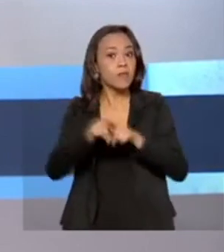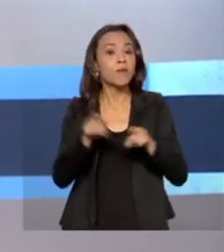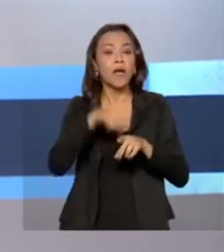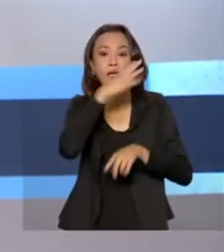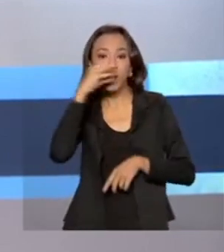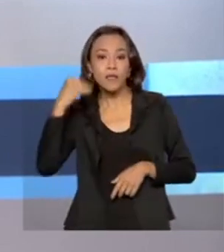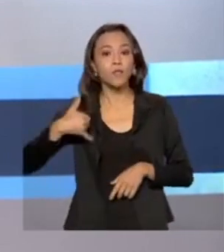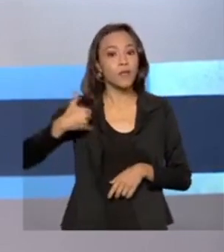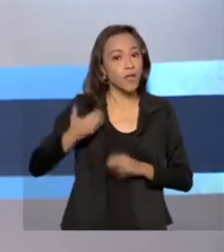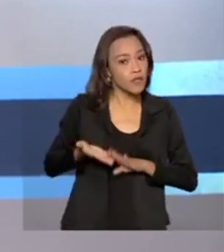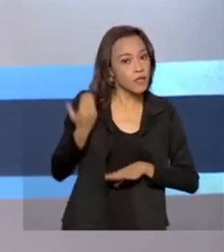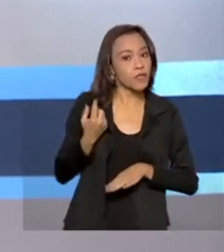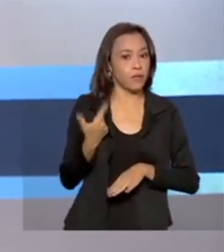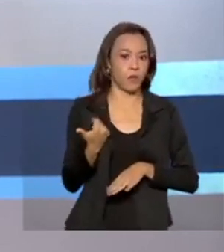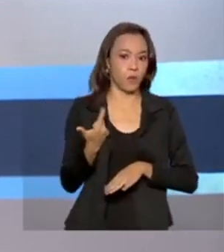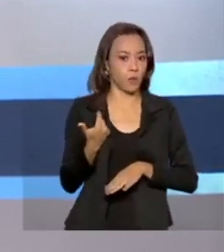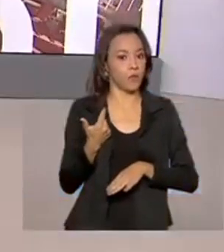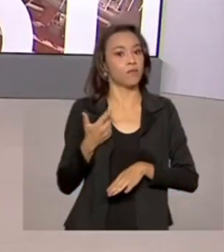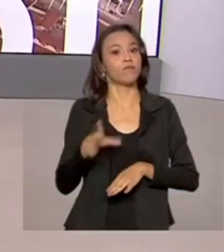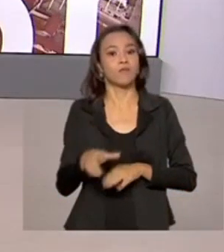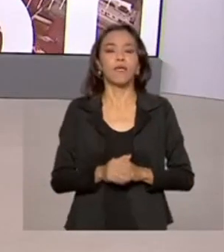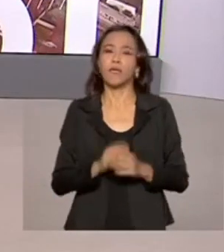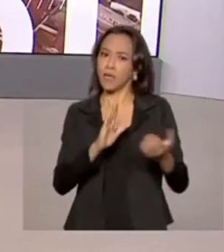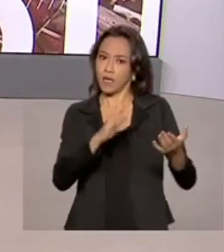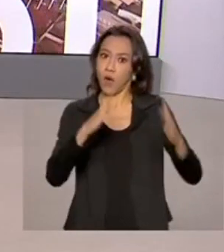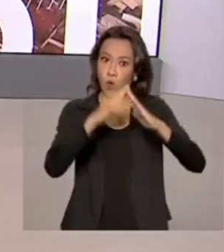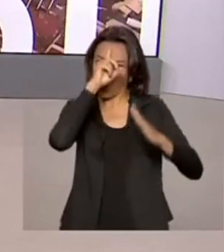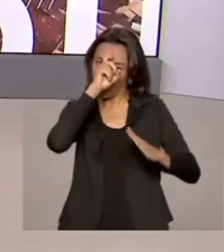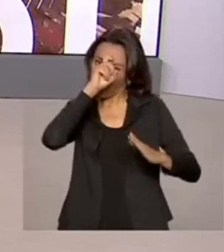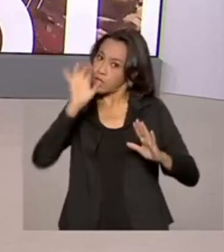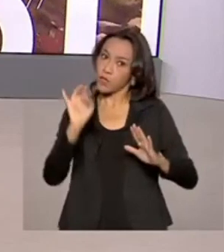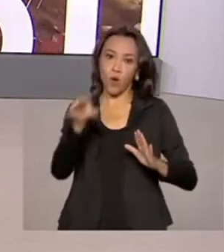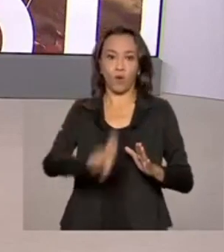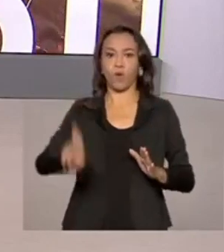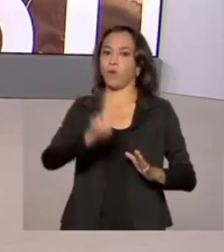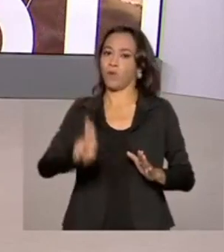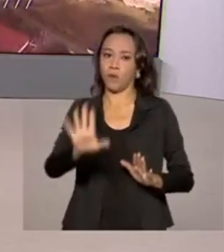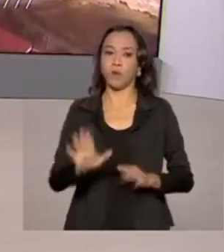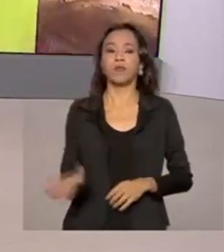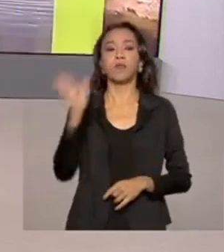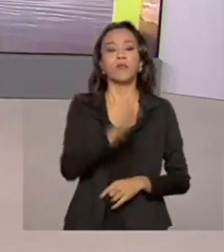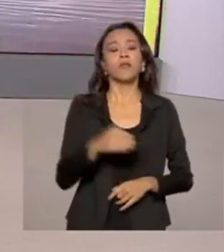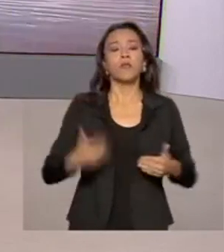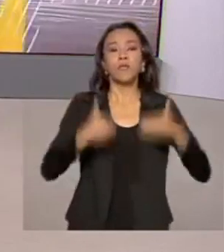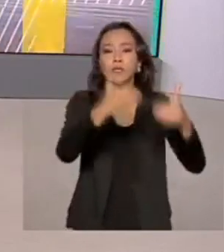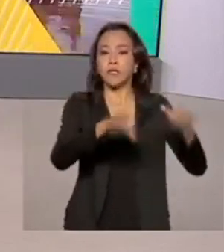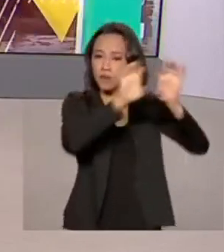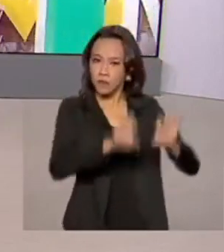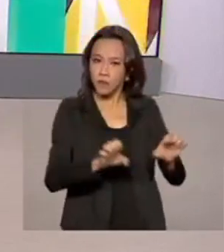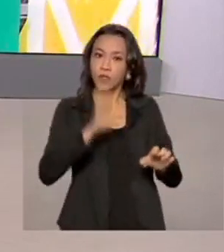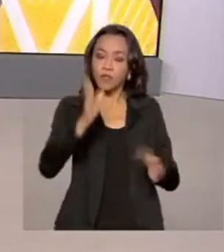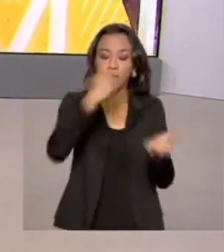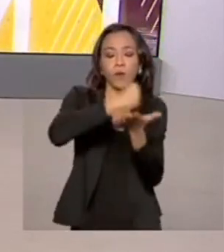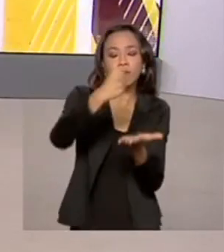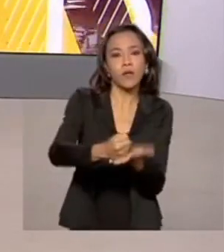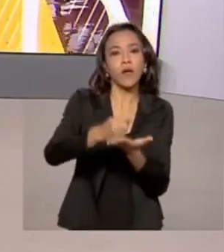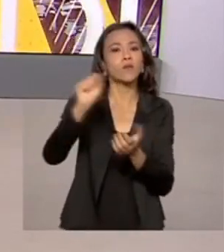mais e é restrito a hospitais. O Ministério da Infraestrutura assinou um contrato com a empresa que opera o Aeroporto